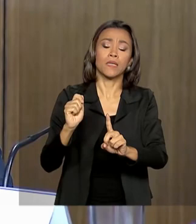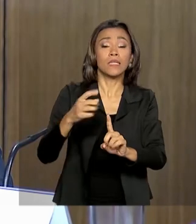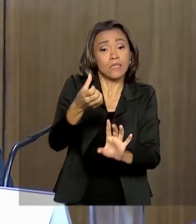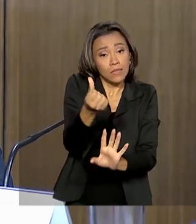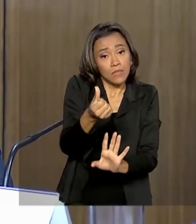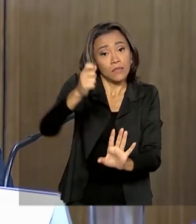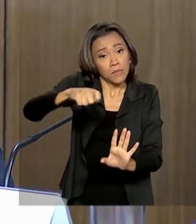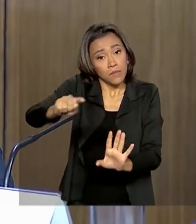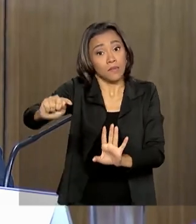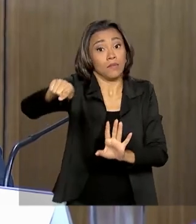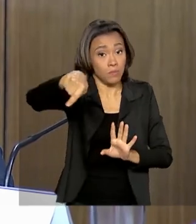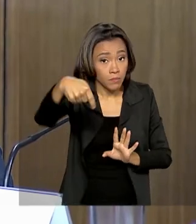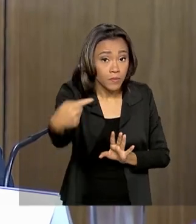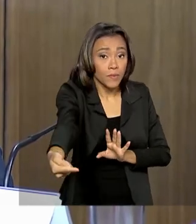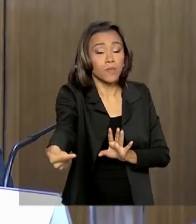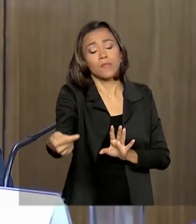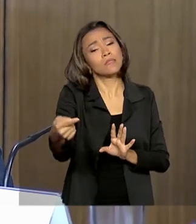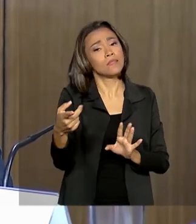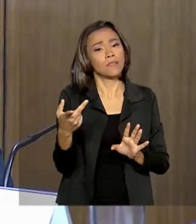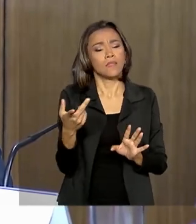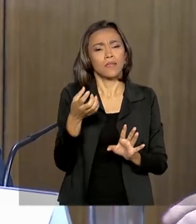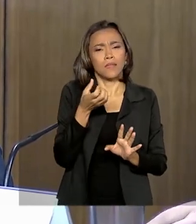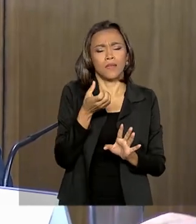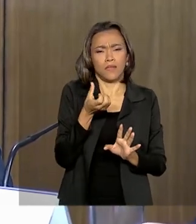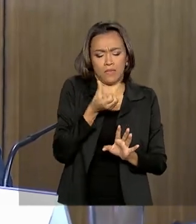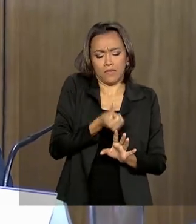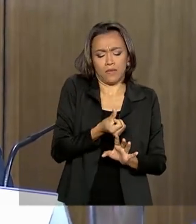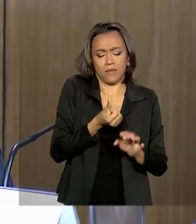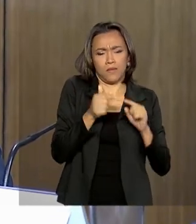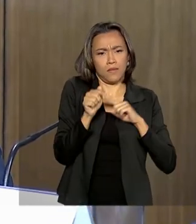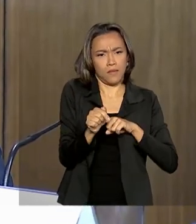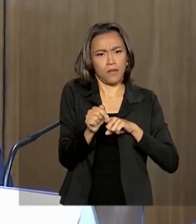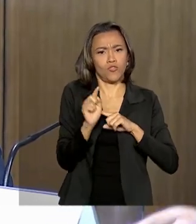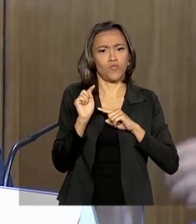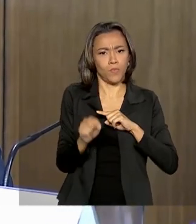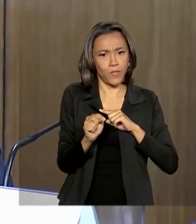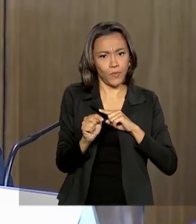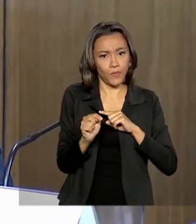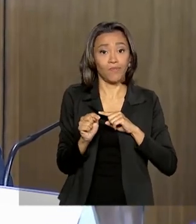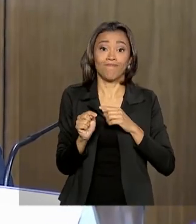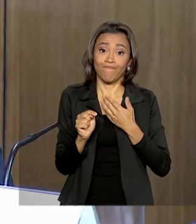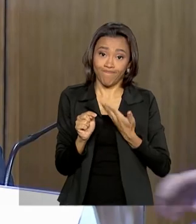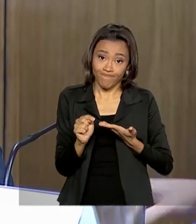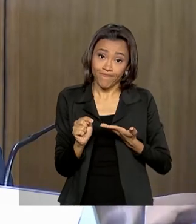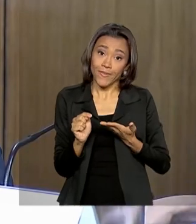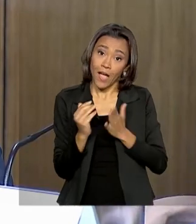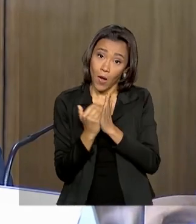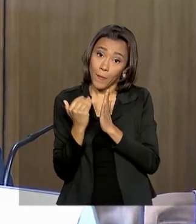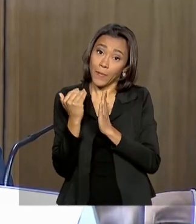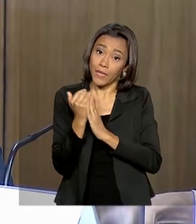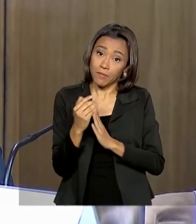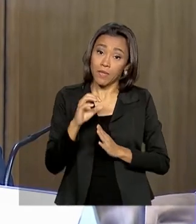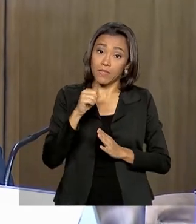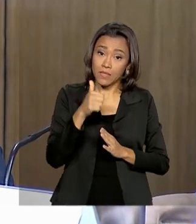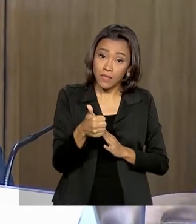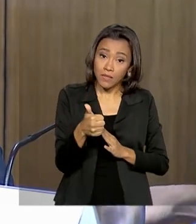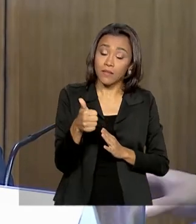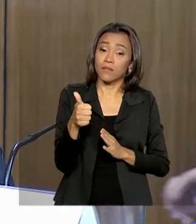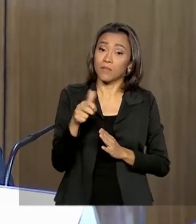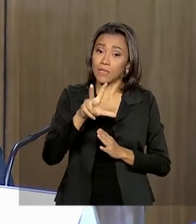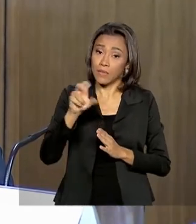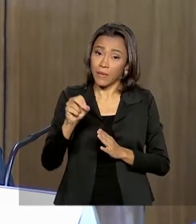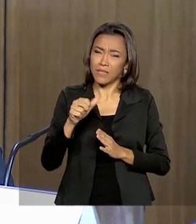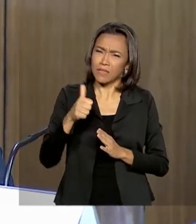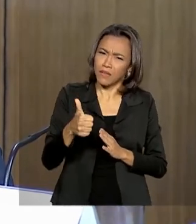a gente espera que esse índice de 67 mil aumente para alguma coisa como 150, 170 mil